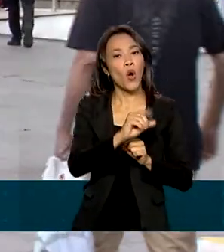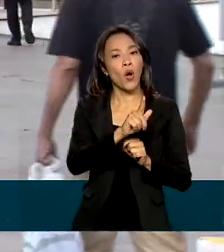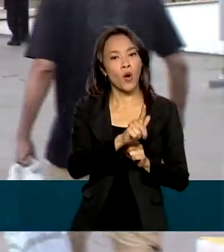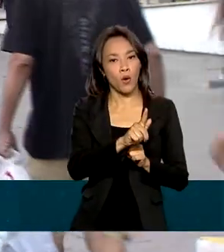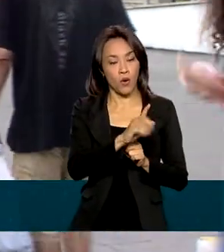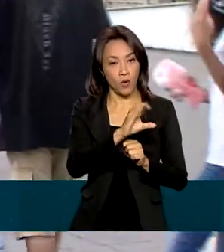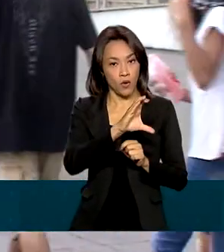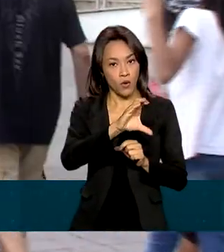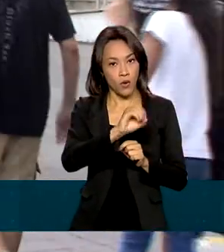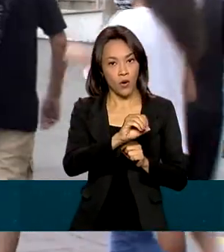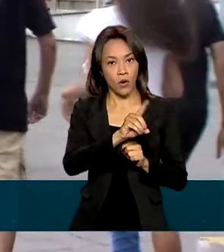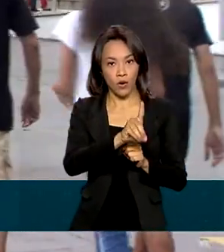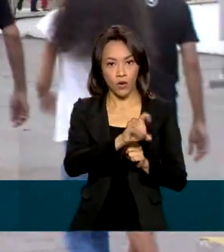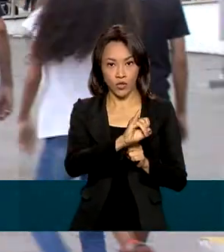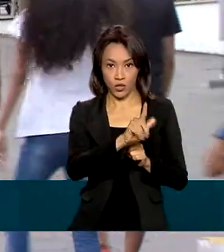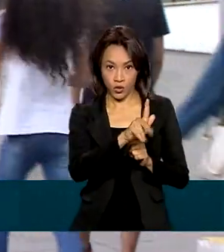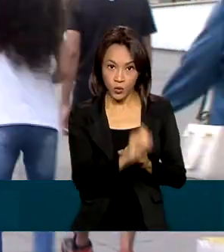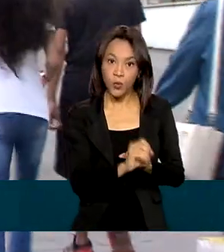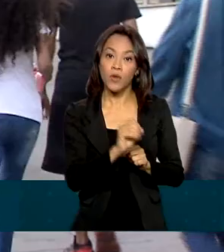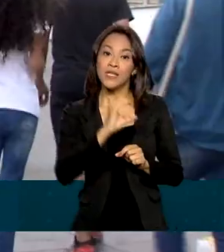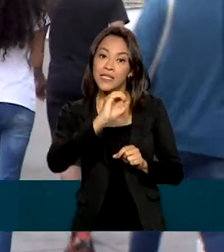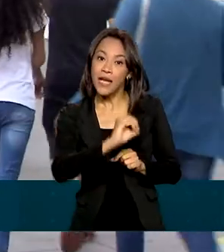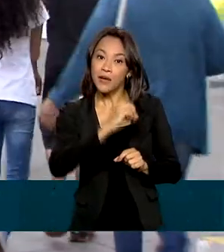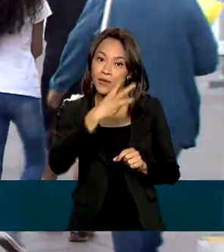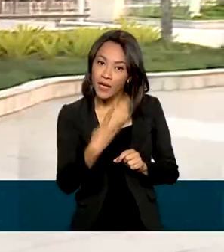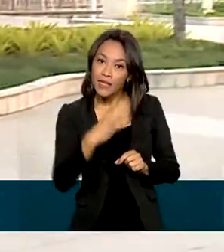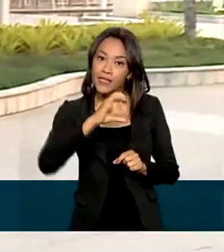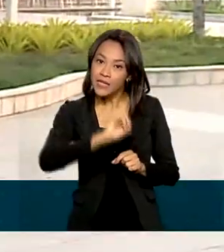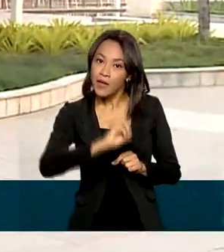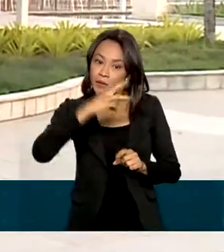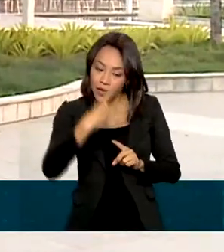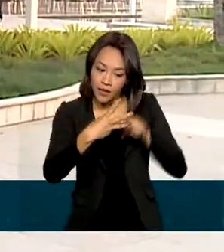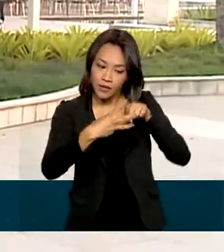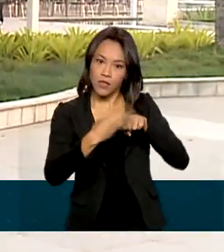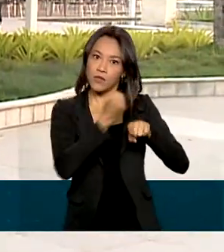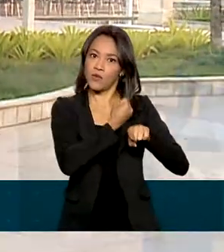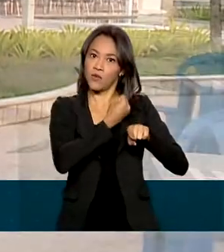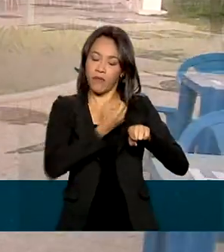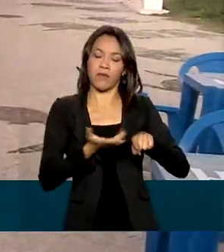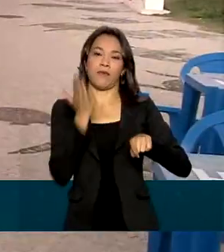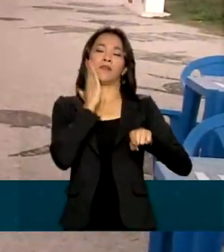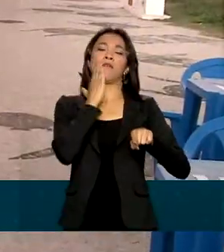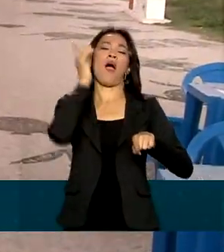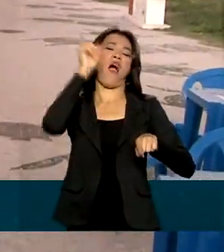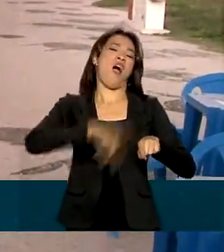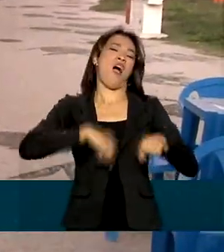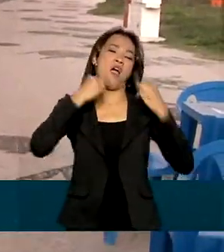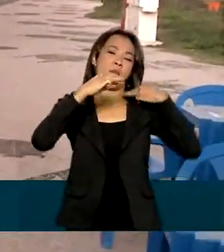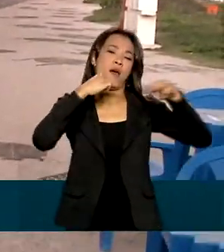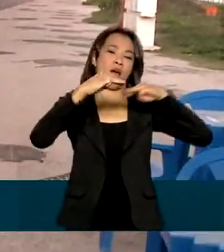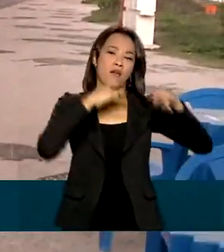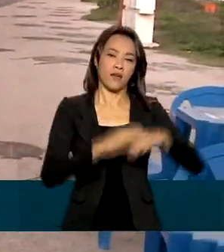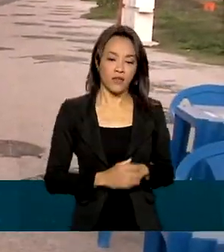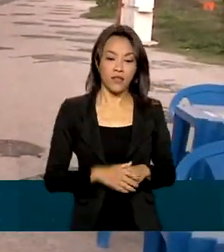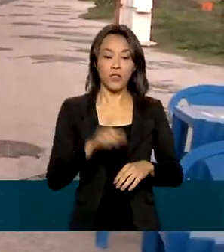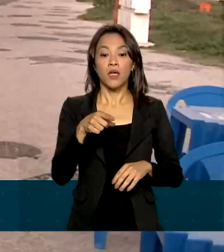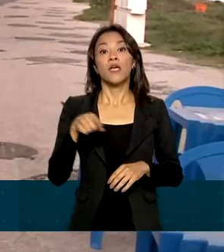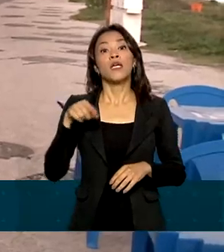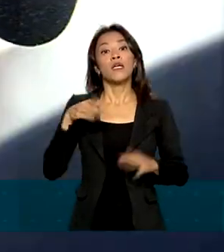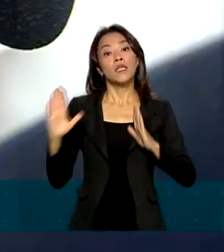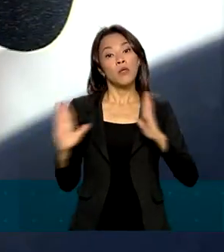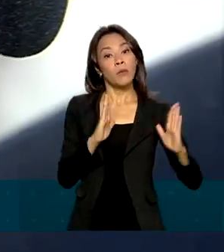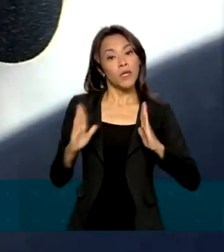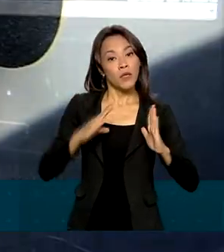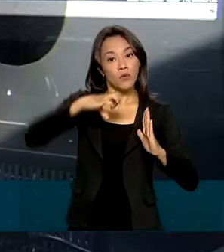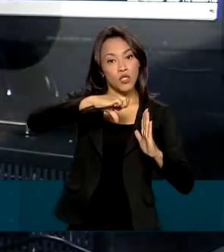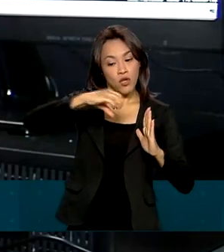telemarketing ativo, o 0303. O prazo para a implementação é de 90 dias para as prestadoras